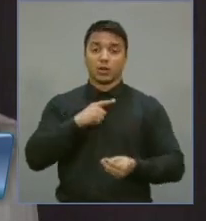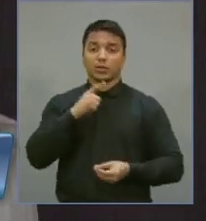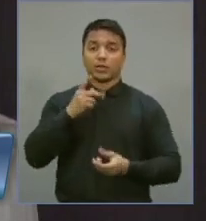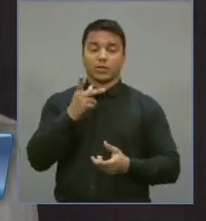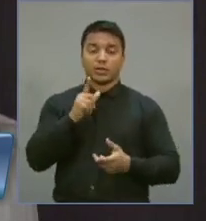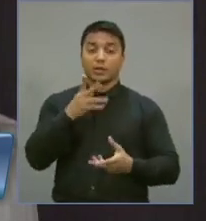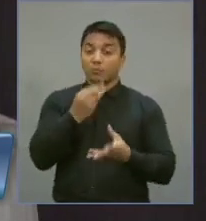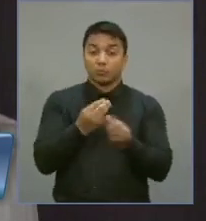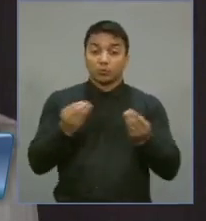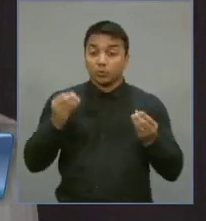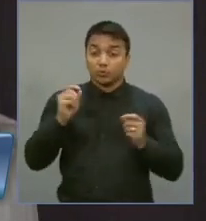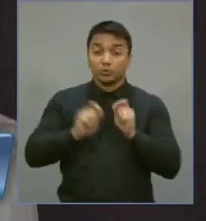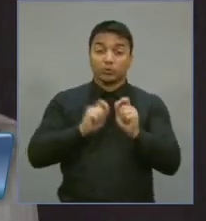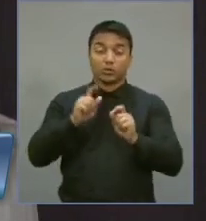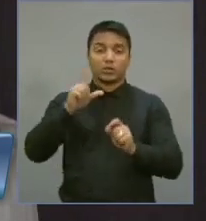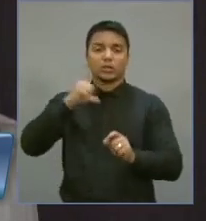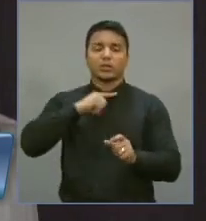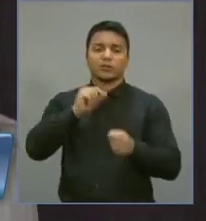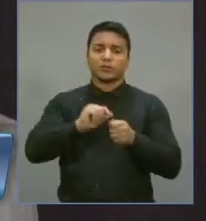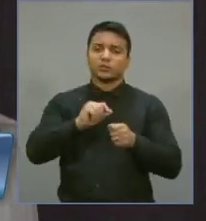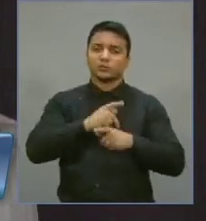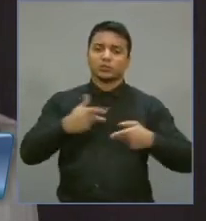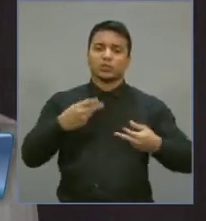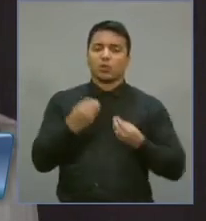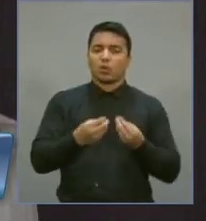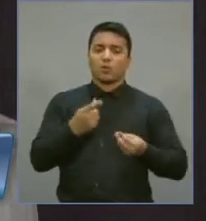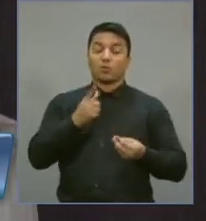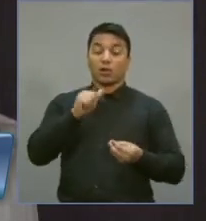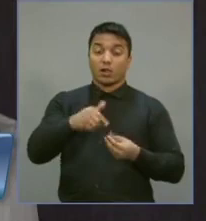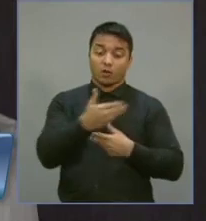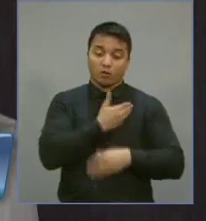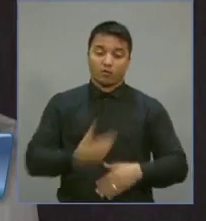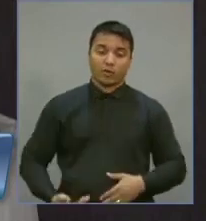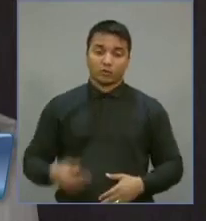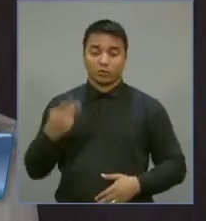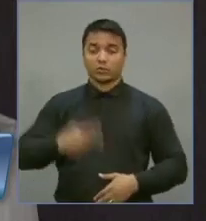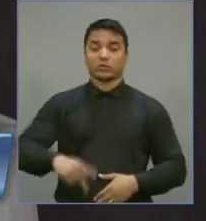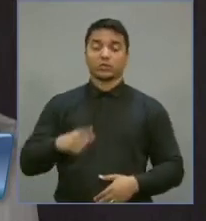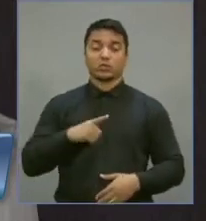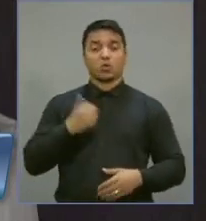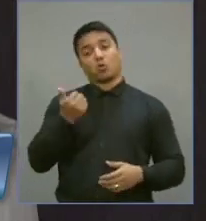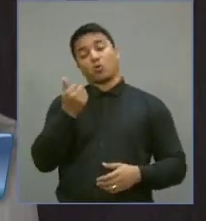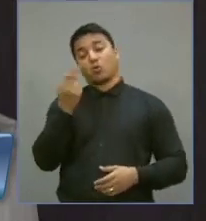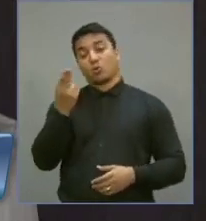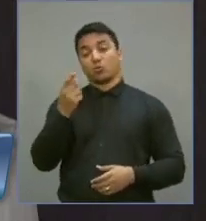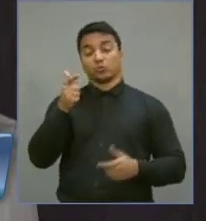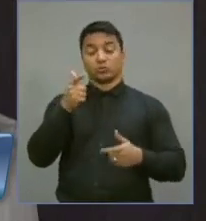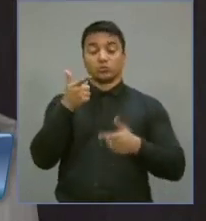vezes fazem silfanar Sua Excelência, o governador, aqui ou em outras terras. Muito obrigado.